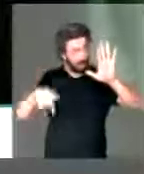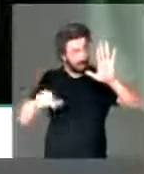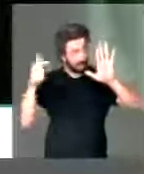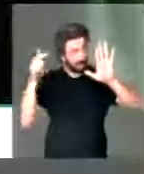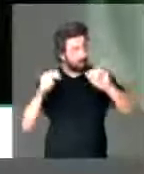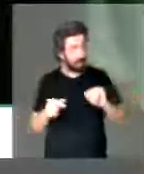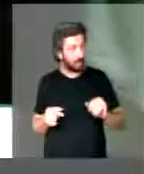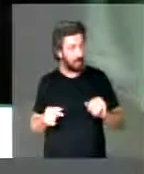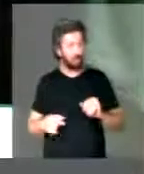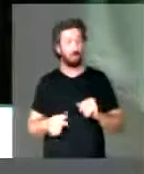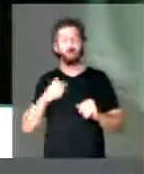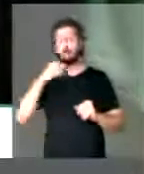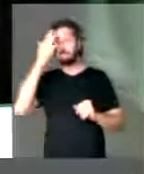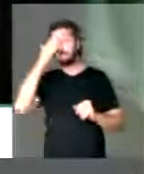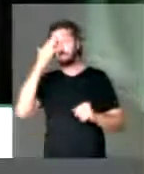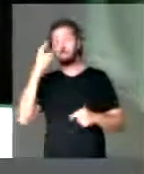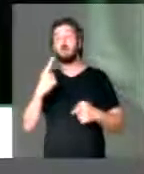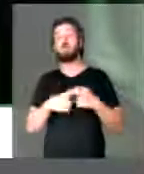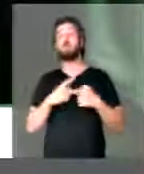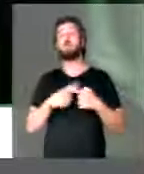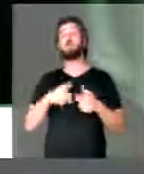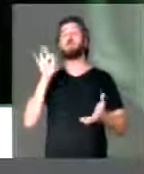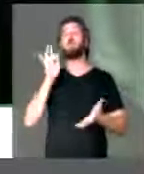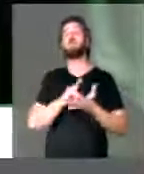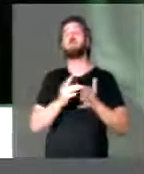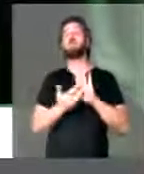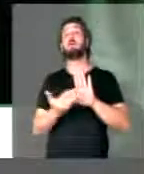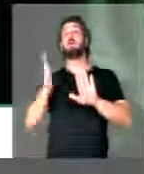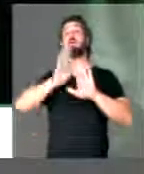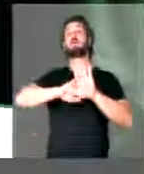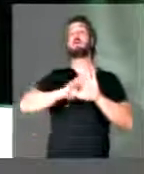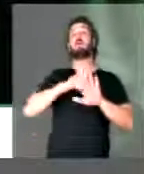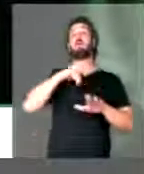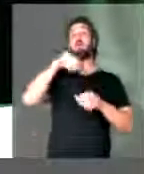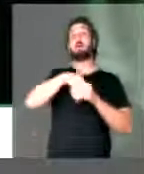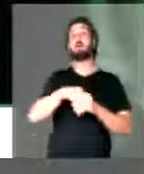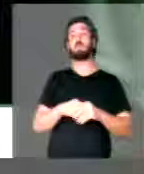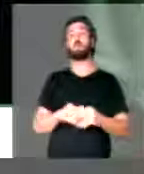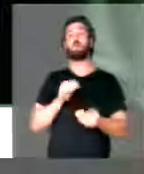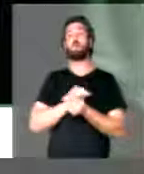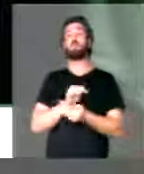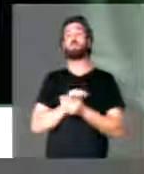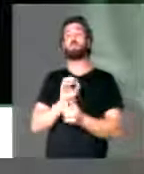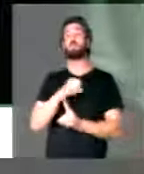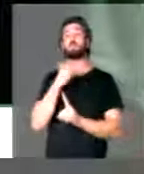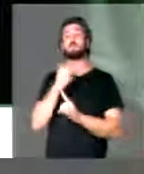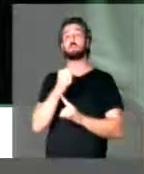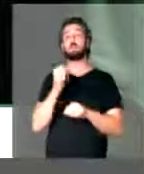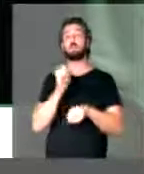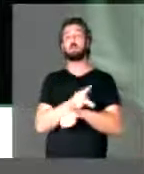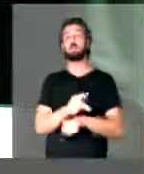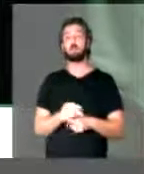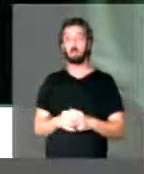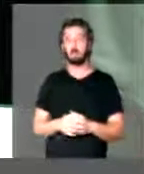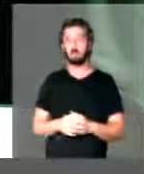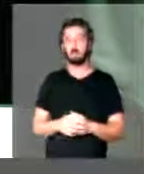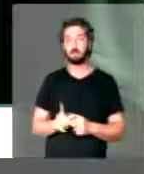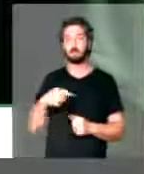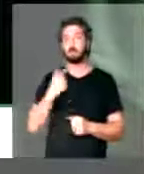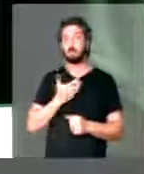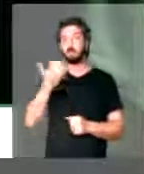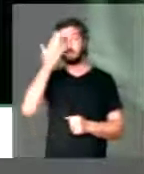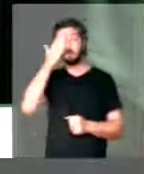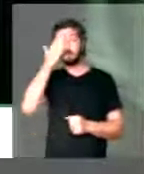necessária para se saber o que que de verdade compõe o fundo social da Previdência. Nós